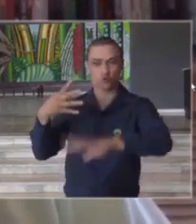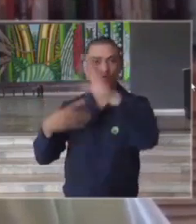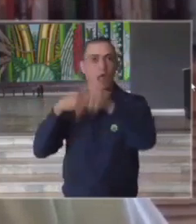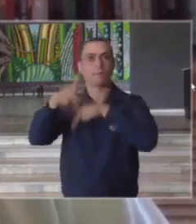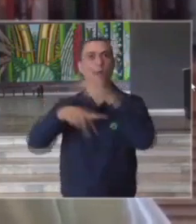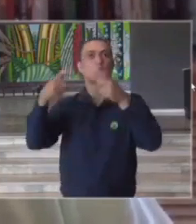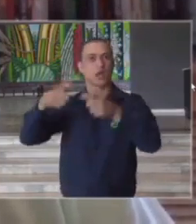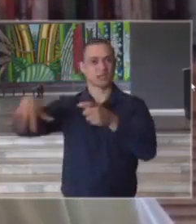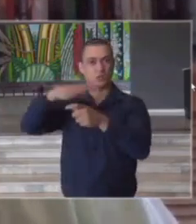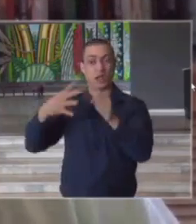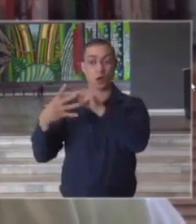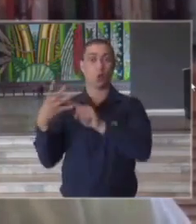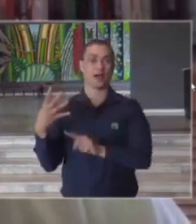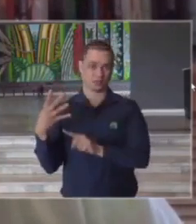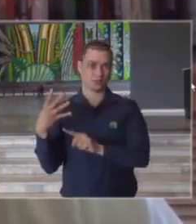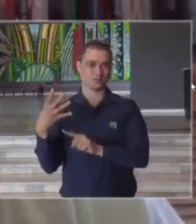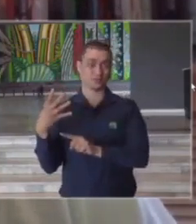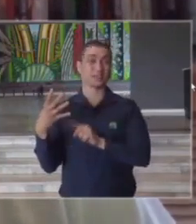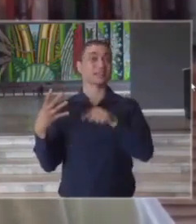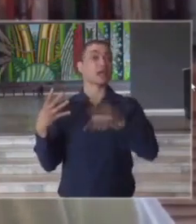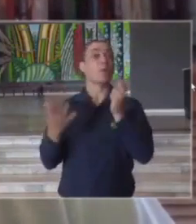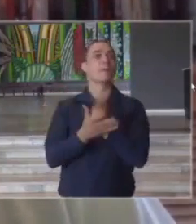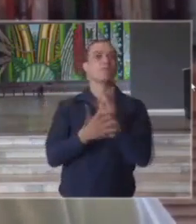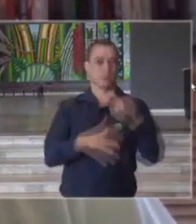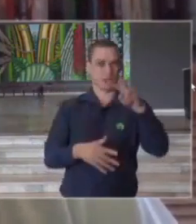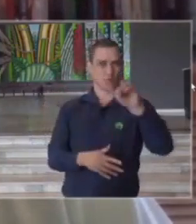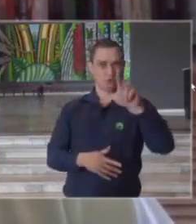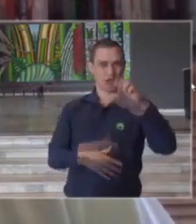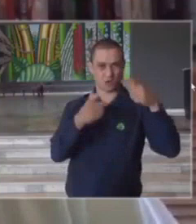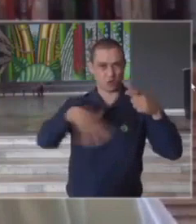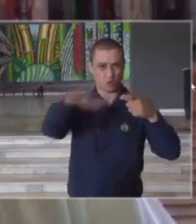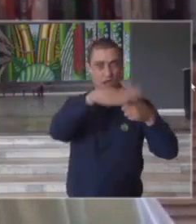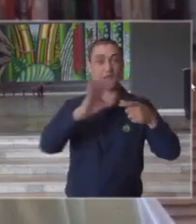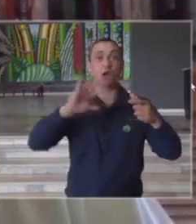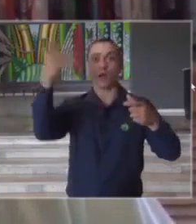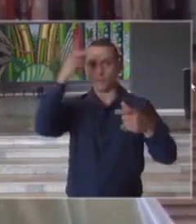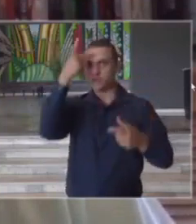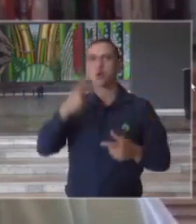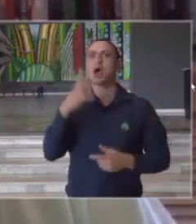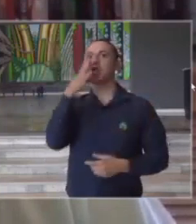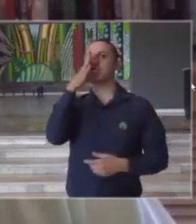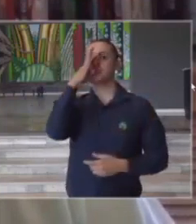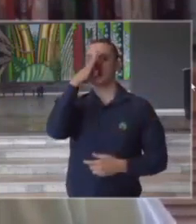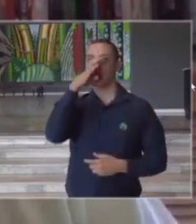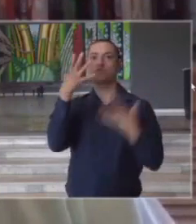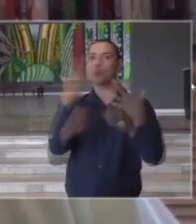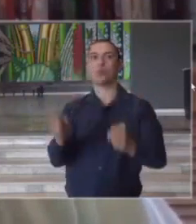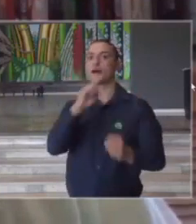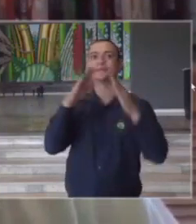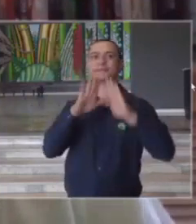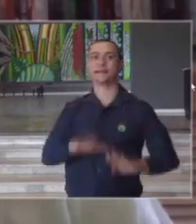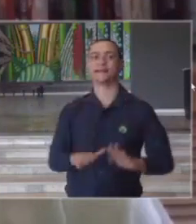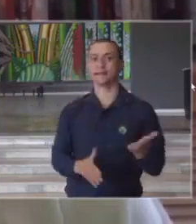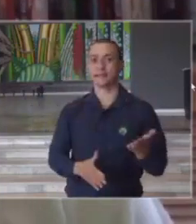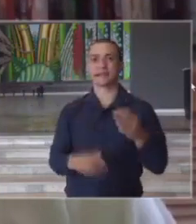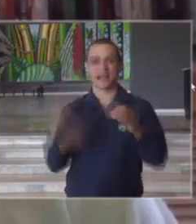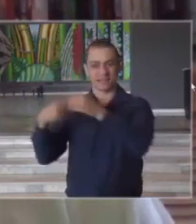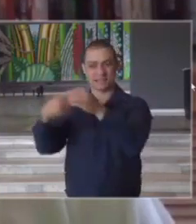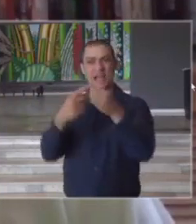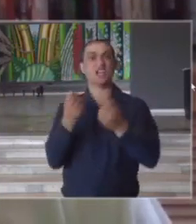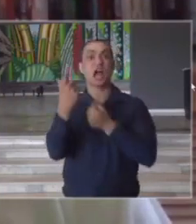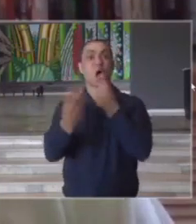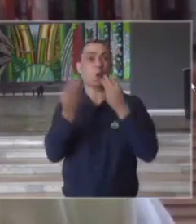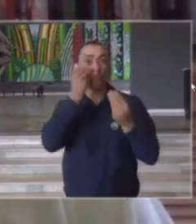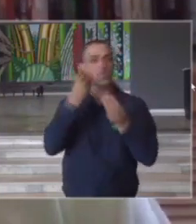população da região ao mesmo tempo o Vale do Paraíba tornou-se foco de resistência à quarentena com cidades tentando